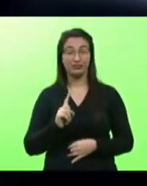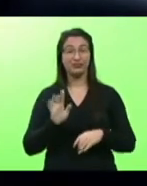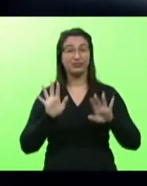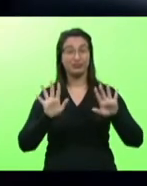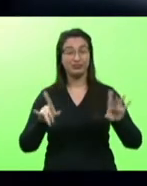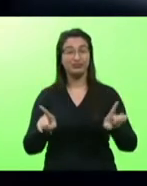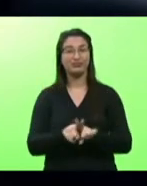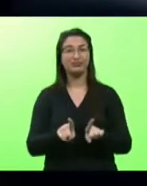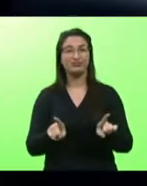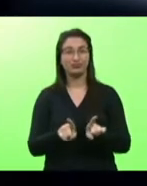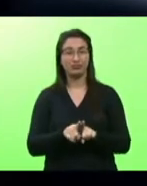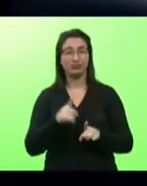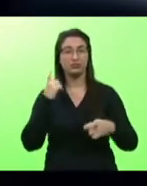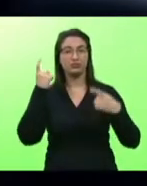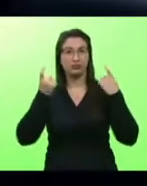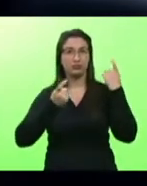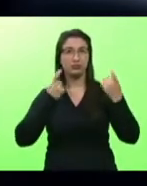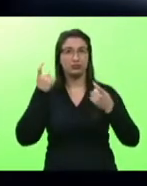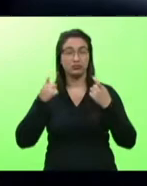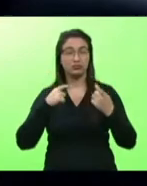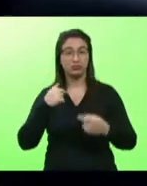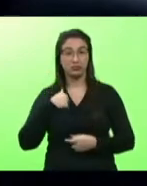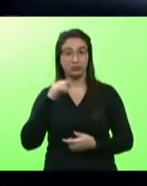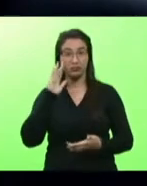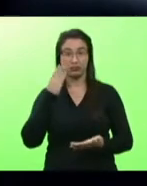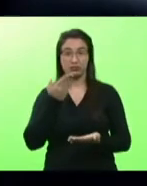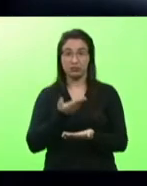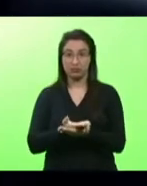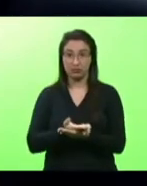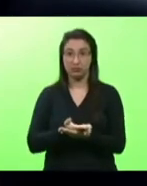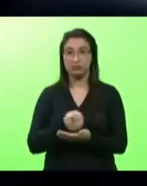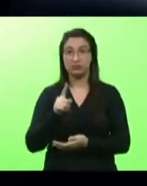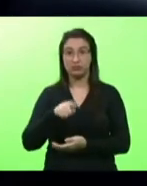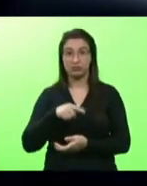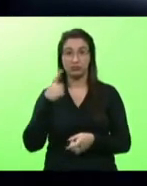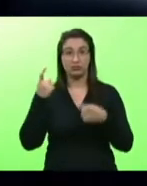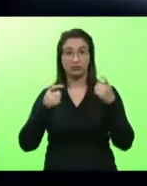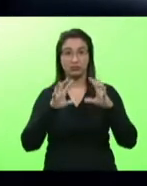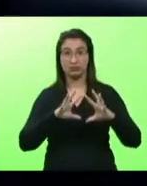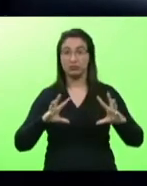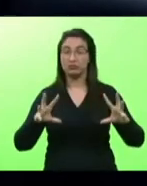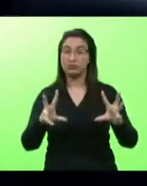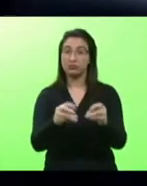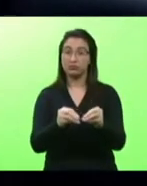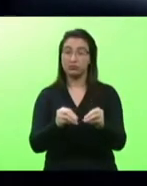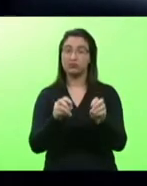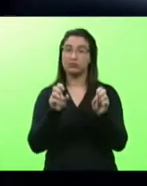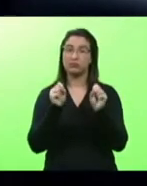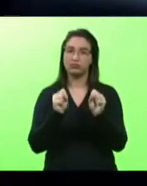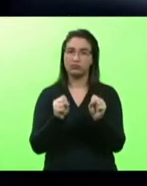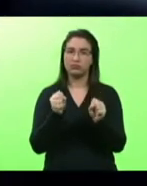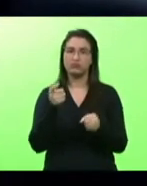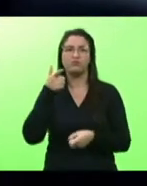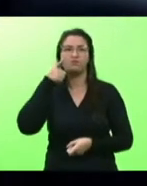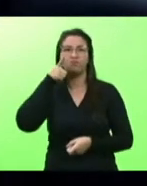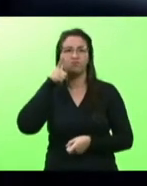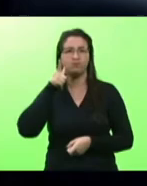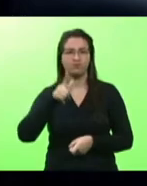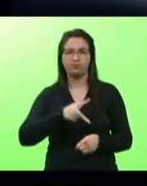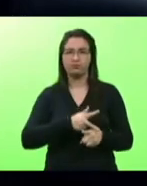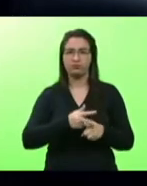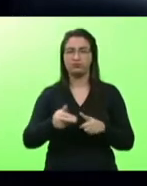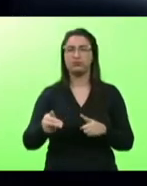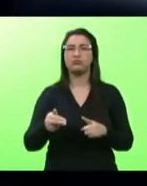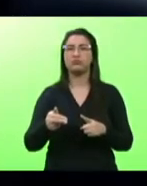nesta preocupação que eu acredito que tem que ser a preocupação de todos de nós podermos superarmos o quanto